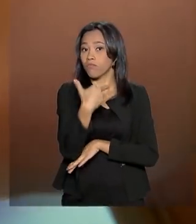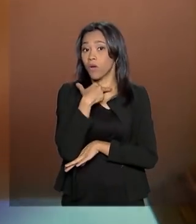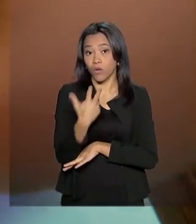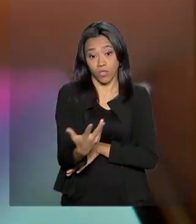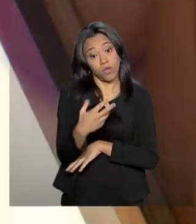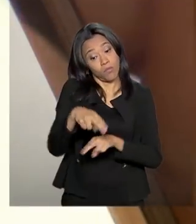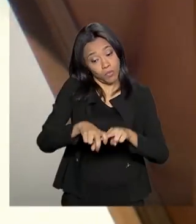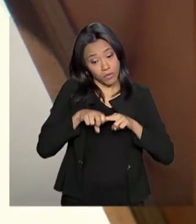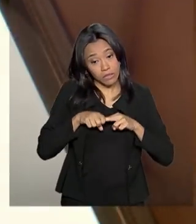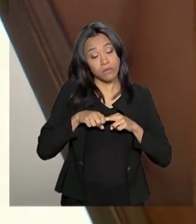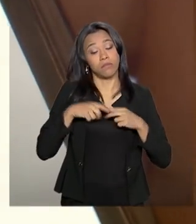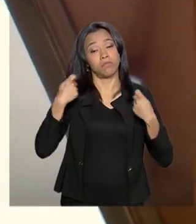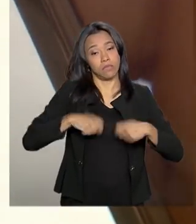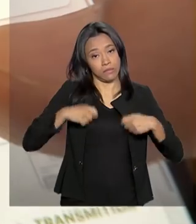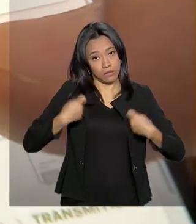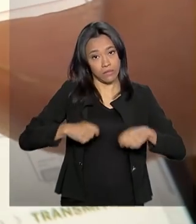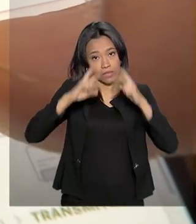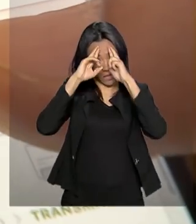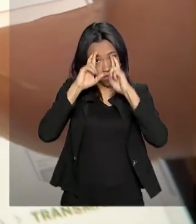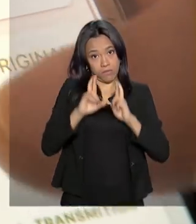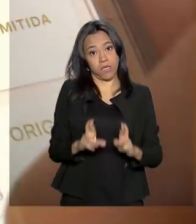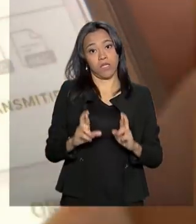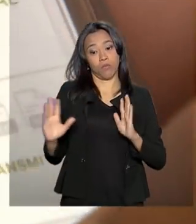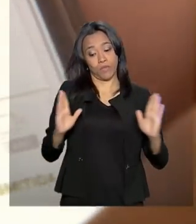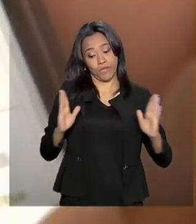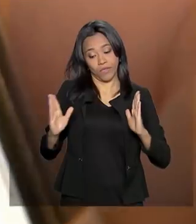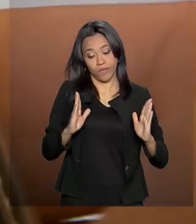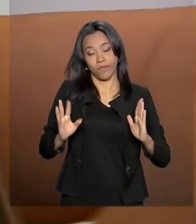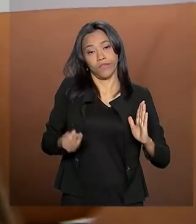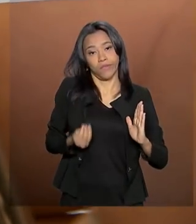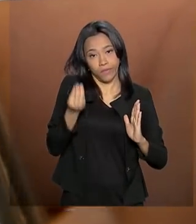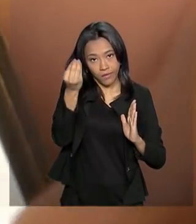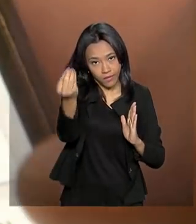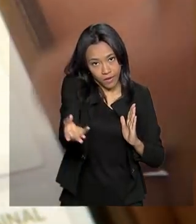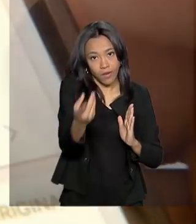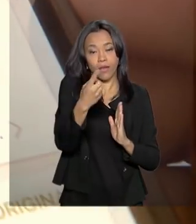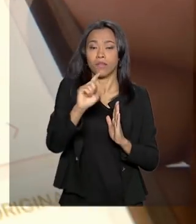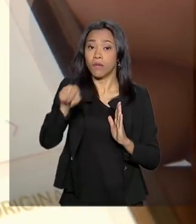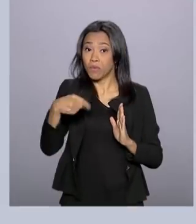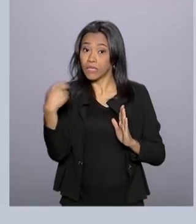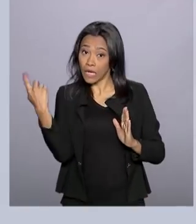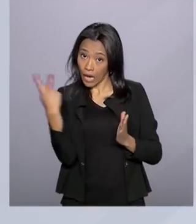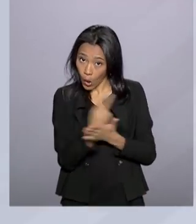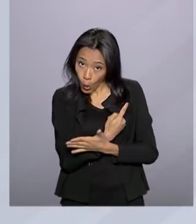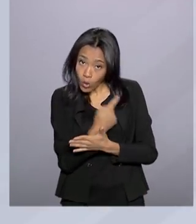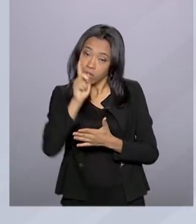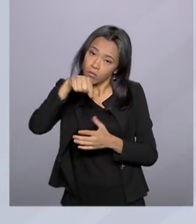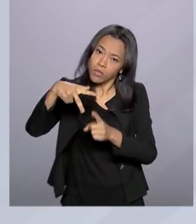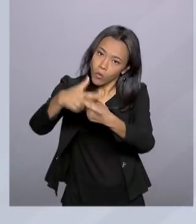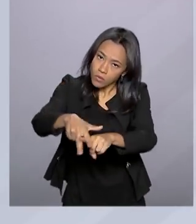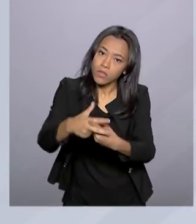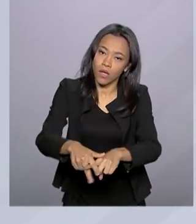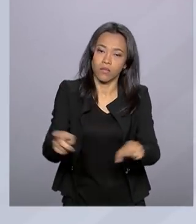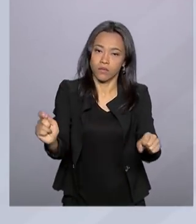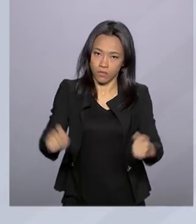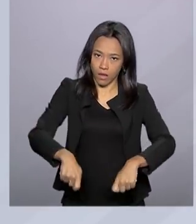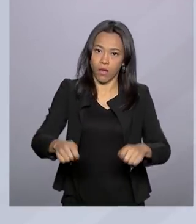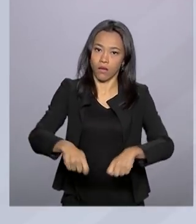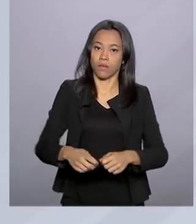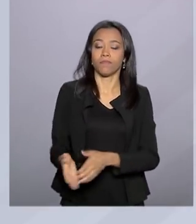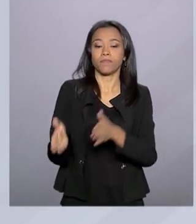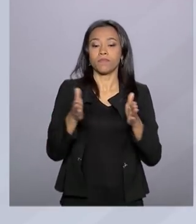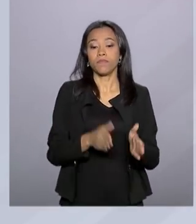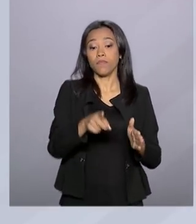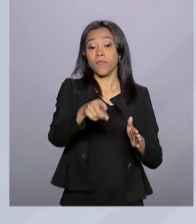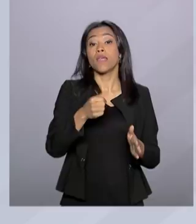a dica é entregar a declaração no prazo e, se preciso, depois fazer os ajustes. A primeira parcela ou cota única para